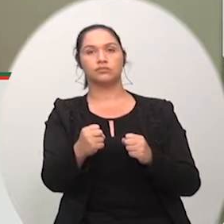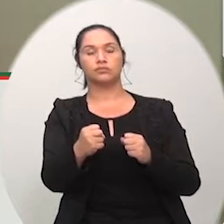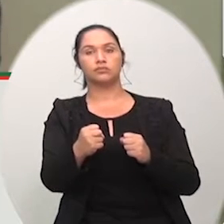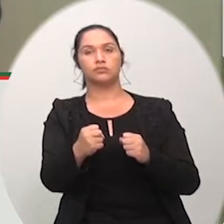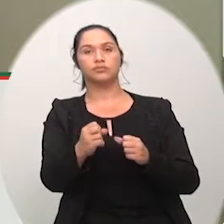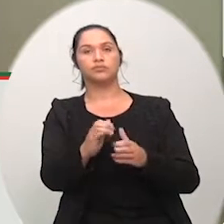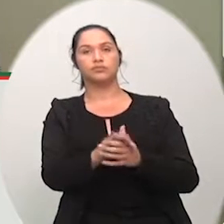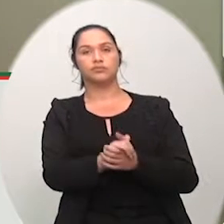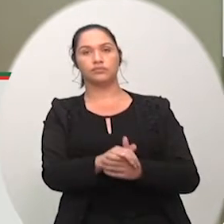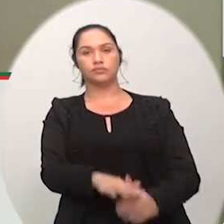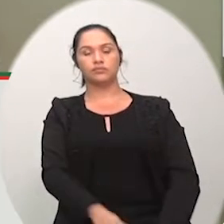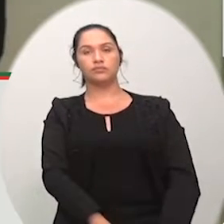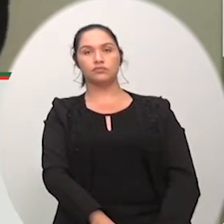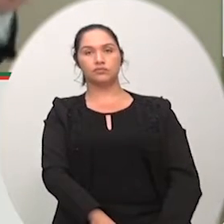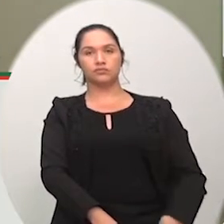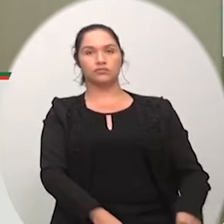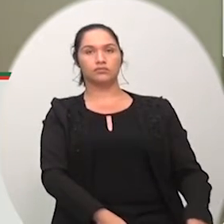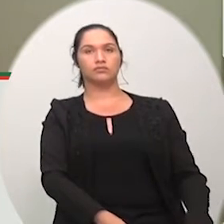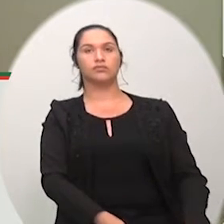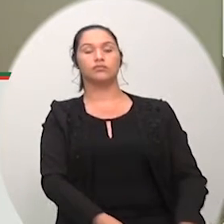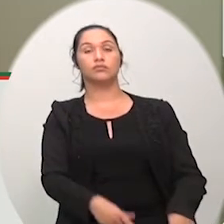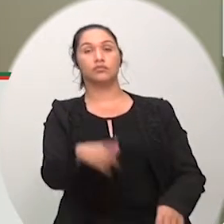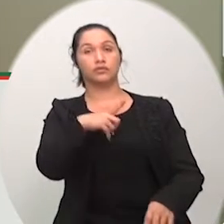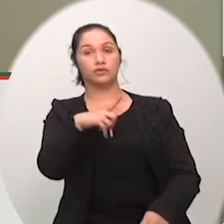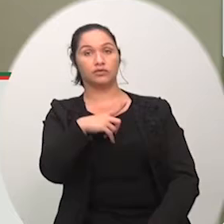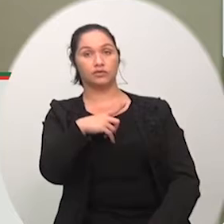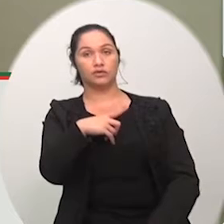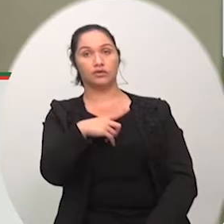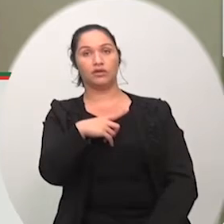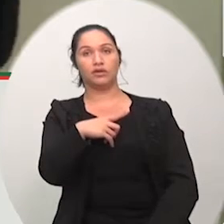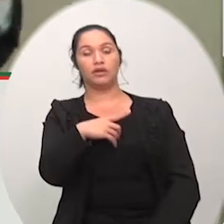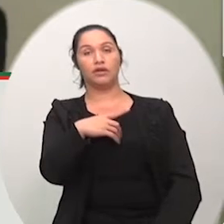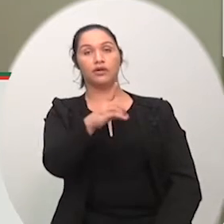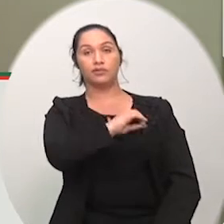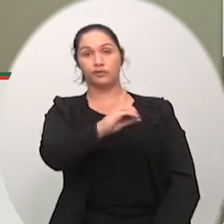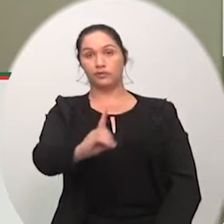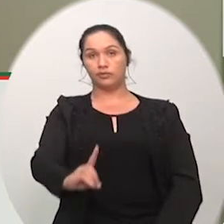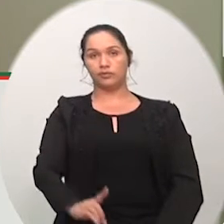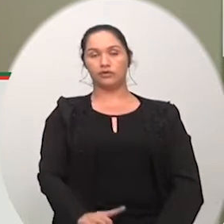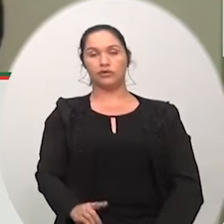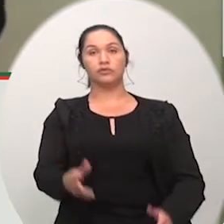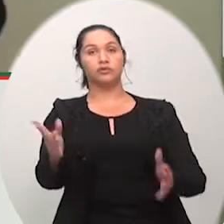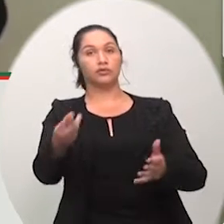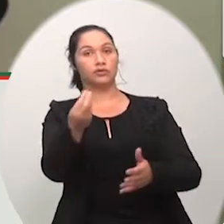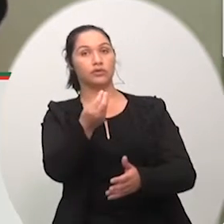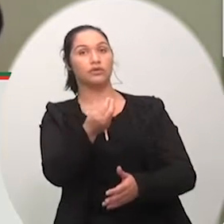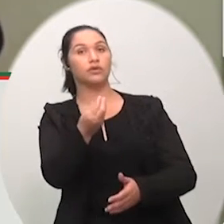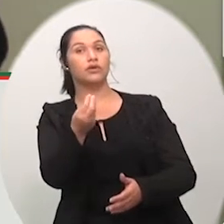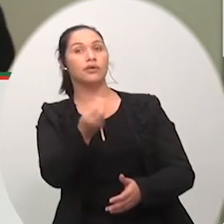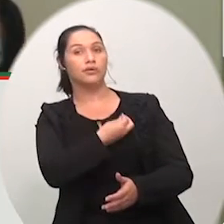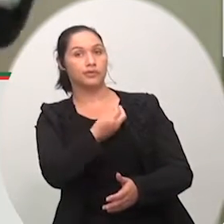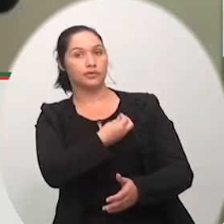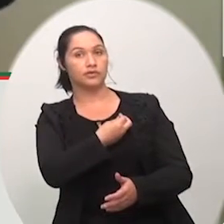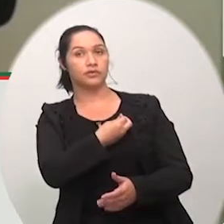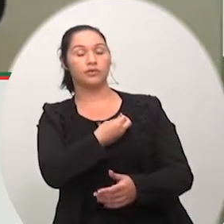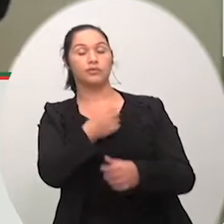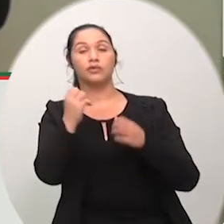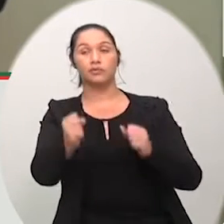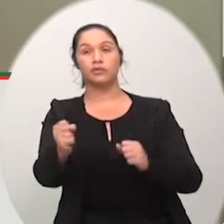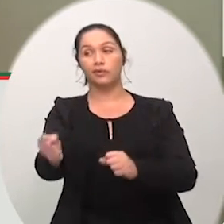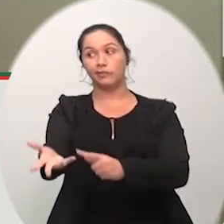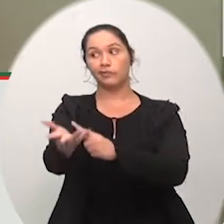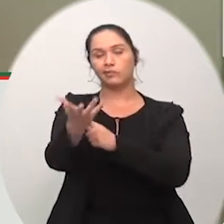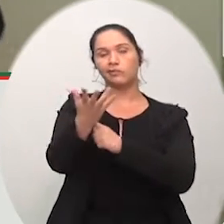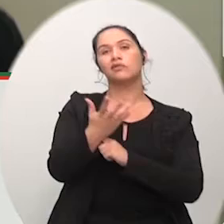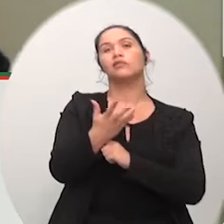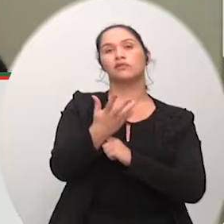Ronaldo que não se elegeu mas está lá como deputado temos a Giovana de Sá temos o Boeira que está lá para eles nos ajudarem lá já para começar